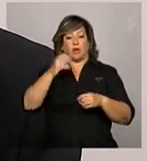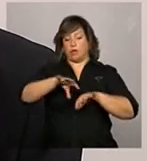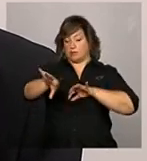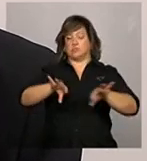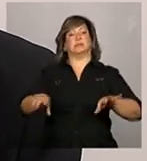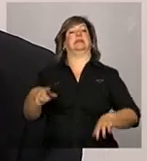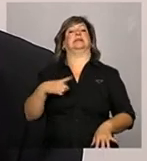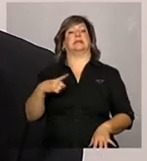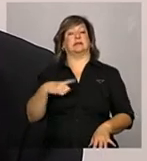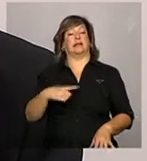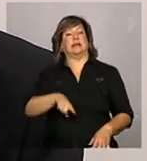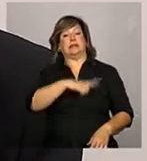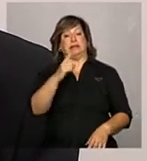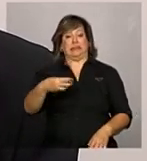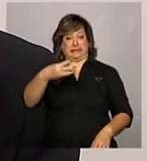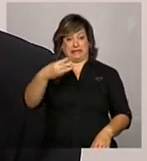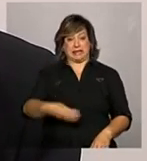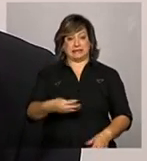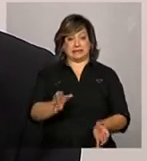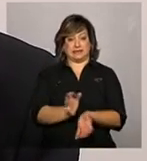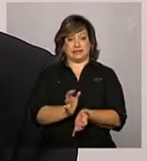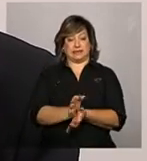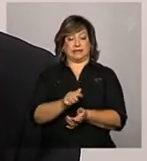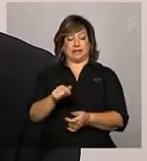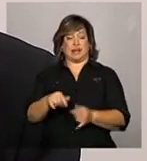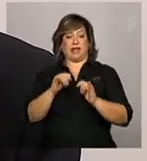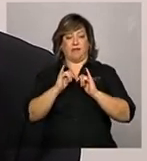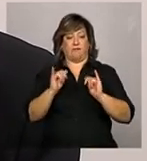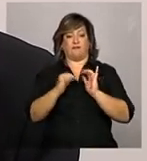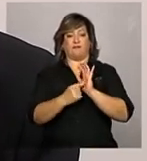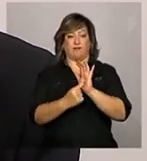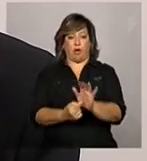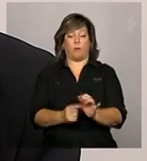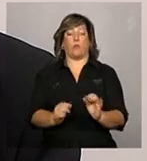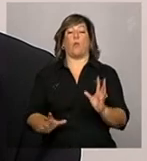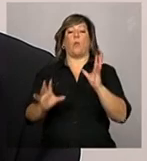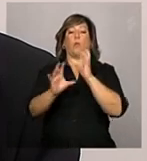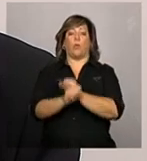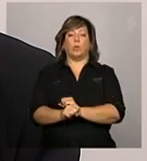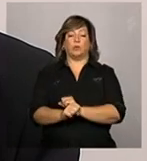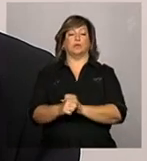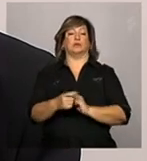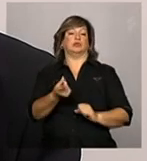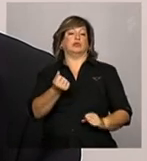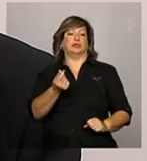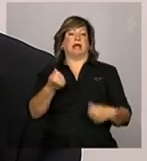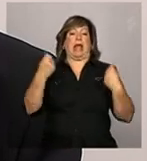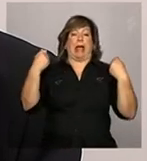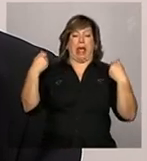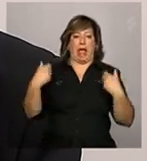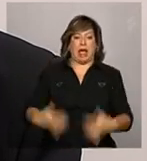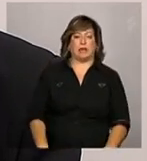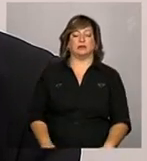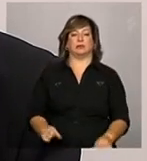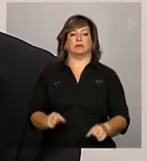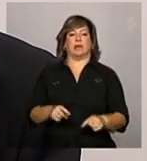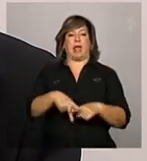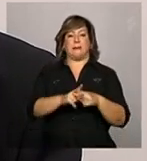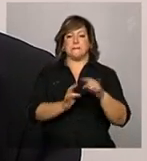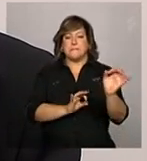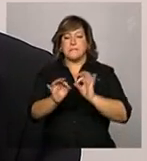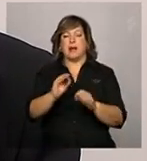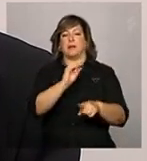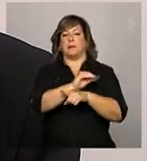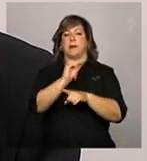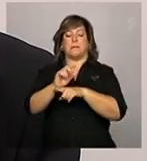categoria em que ele informa a quantidade de recursos gastos com reparos e manutenção